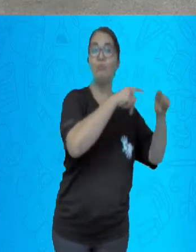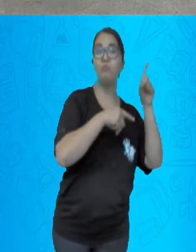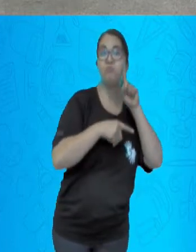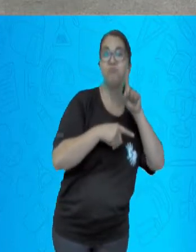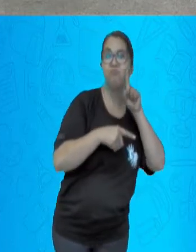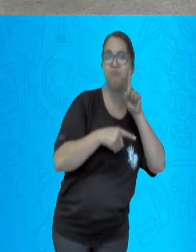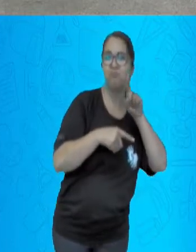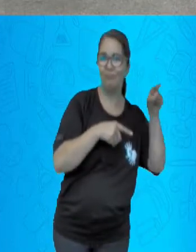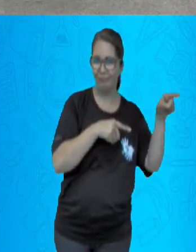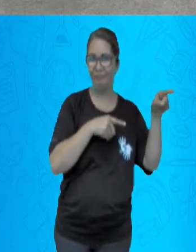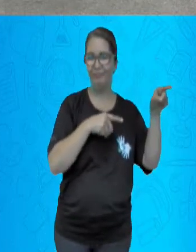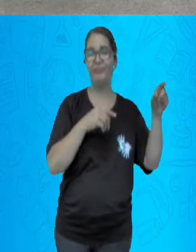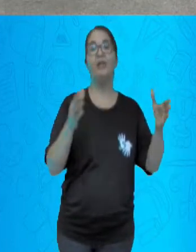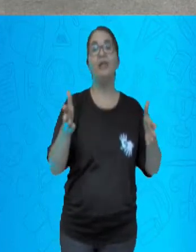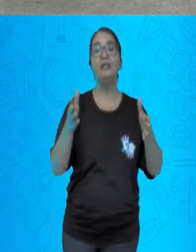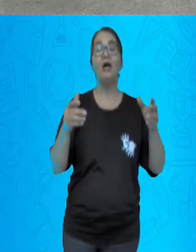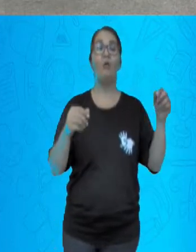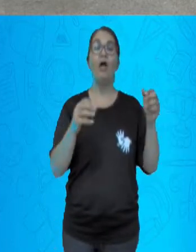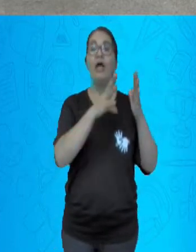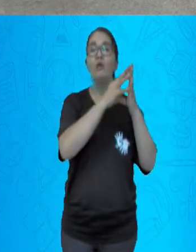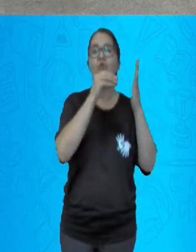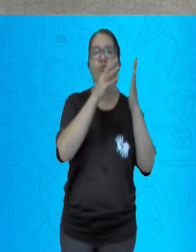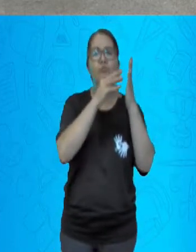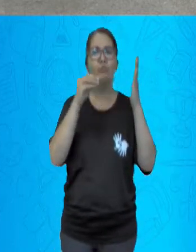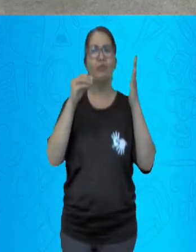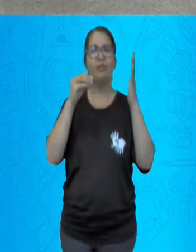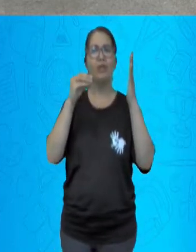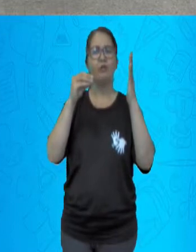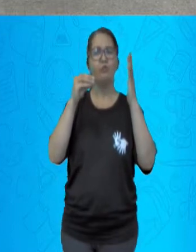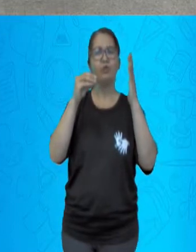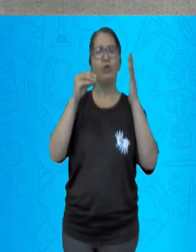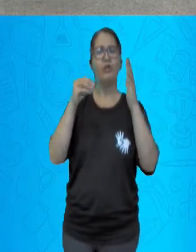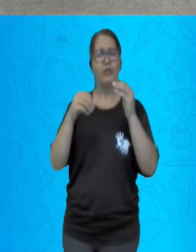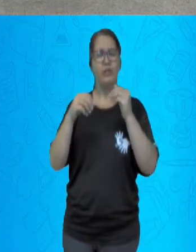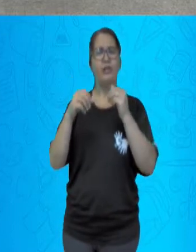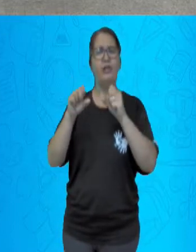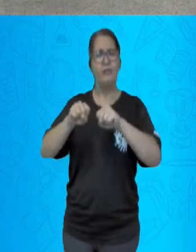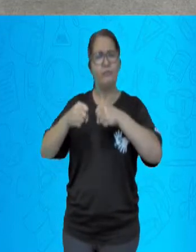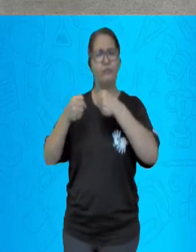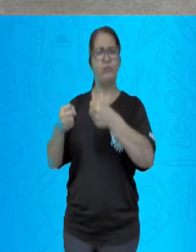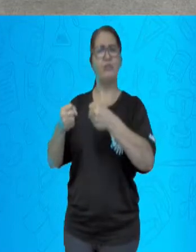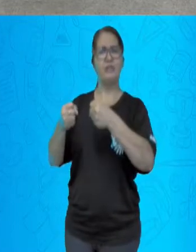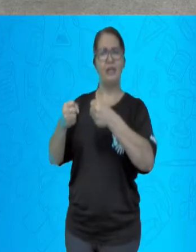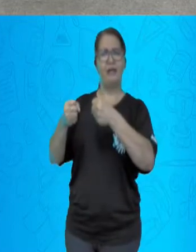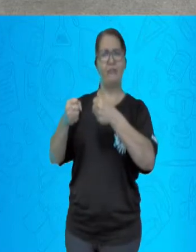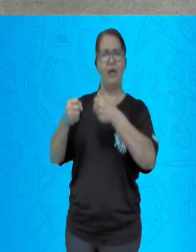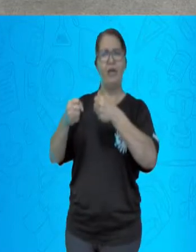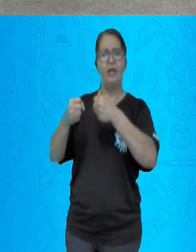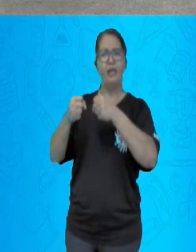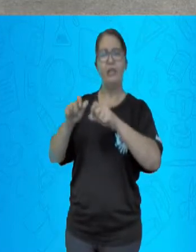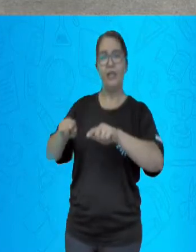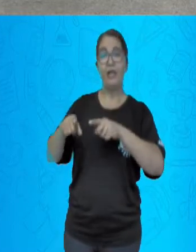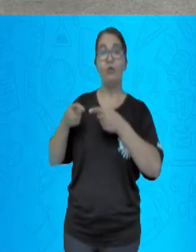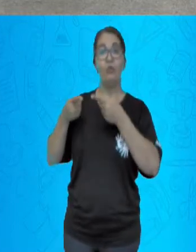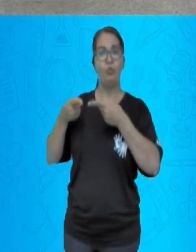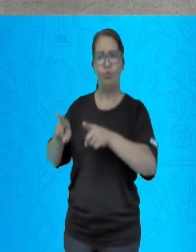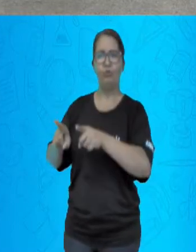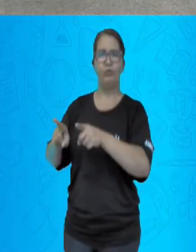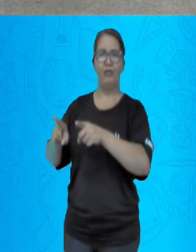eram positivistas que descentralizou este poder. As antigas províncias